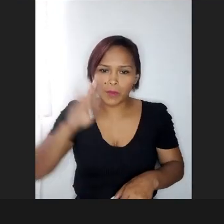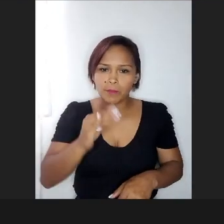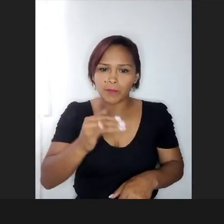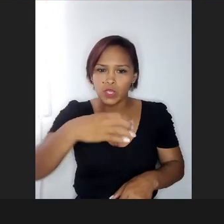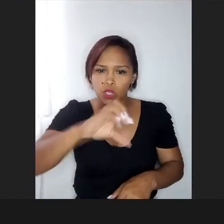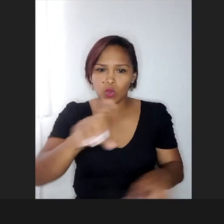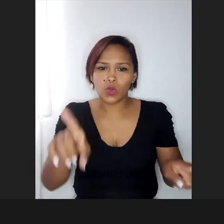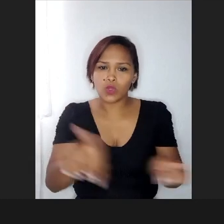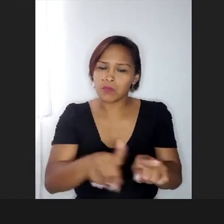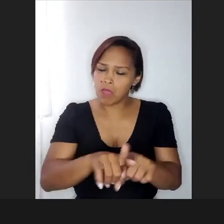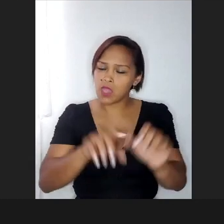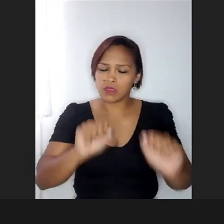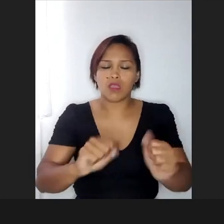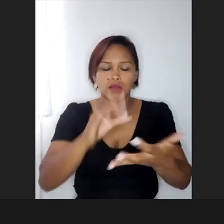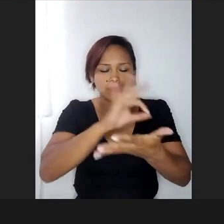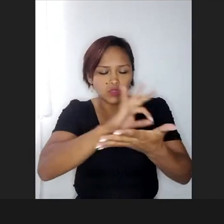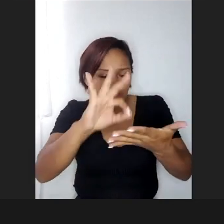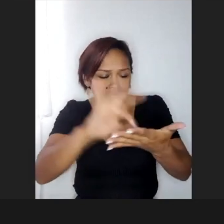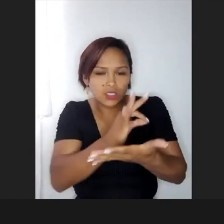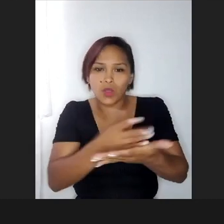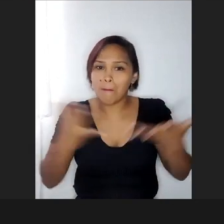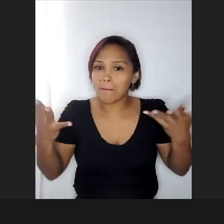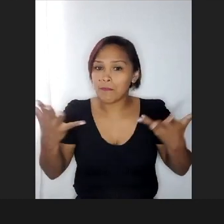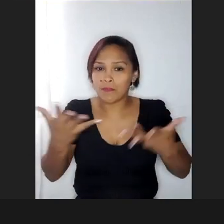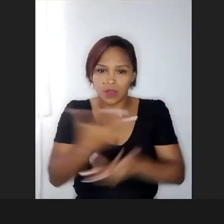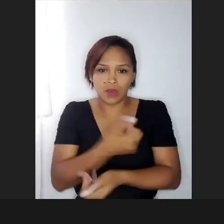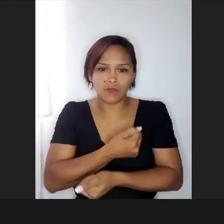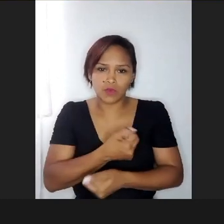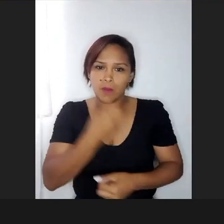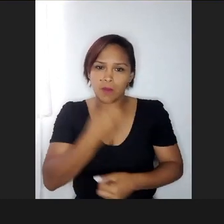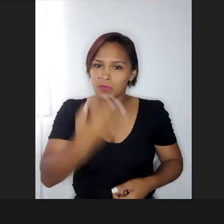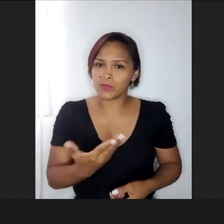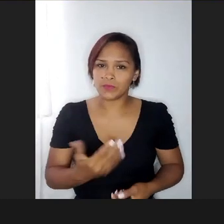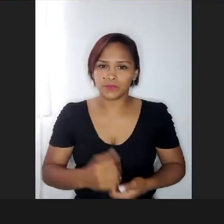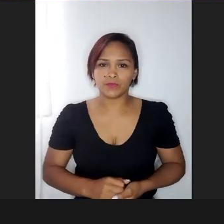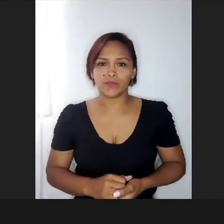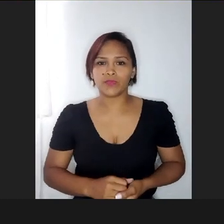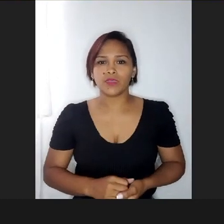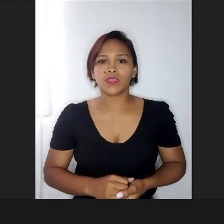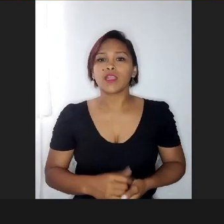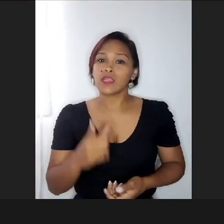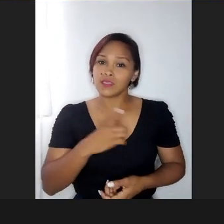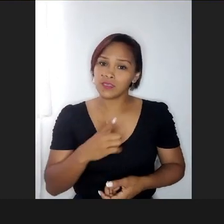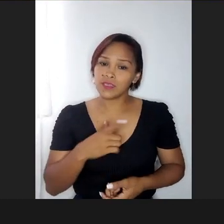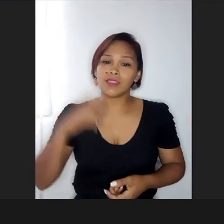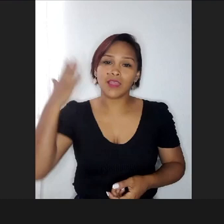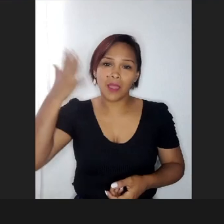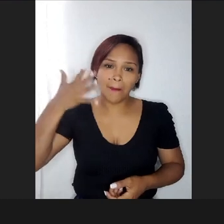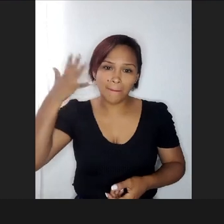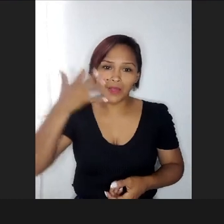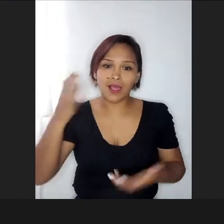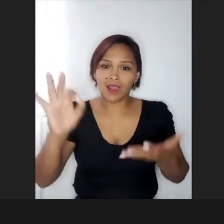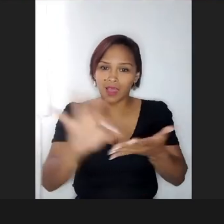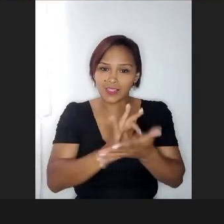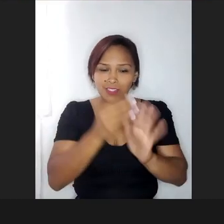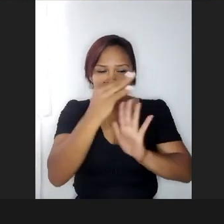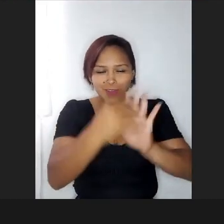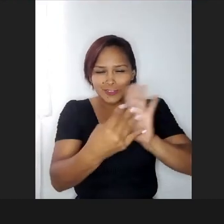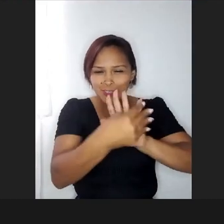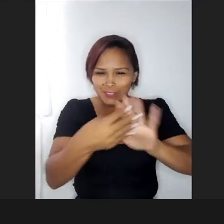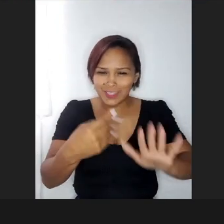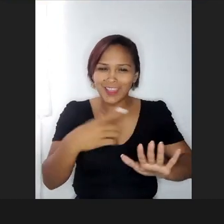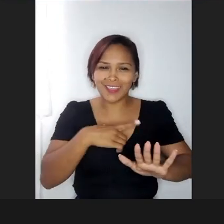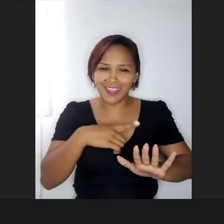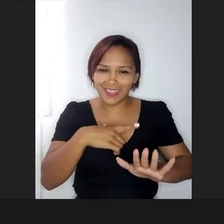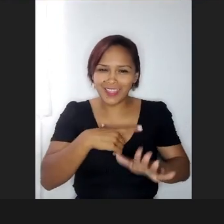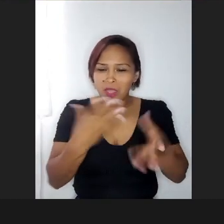grupo, é sensacional, recomendo bastante. É, tem até já palestra minha, agendada. Tem, tem muita